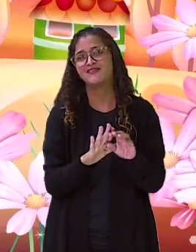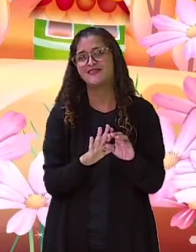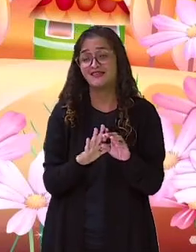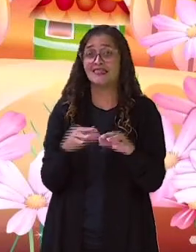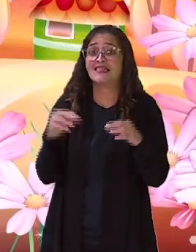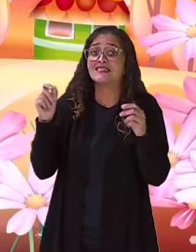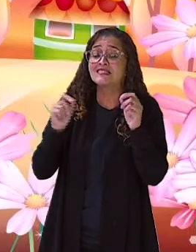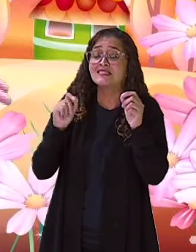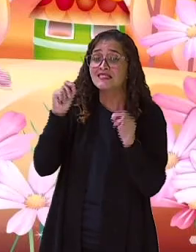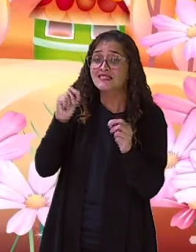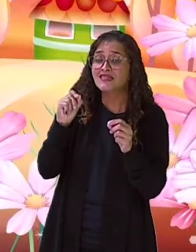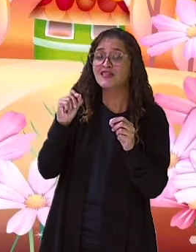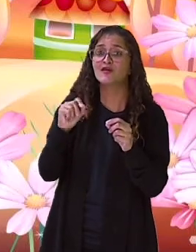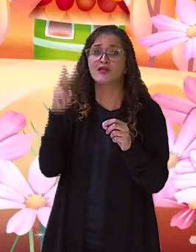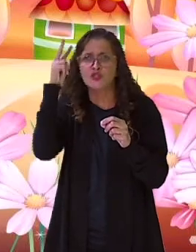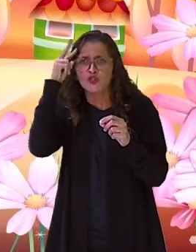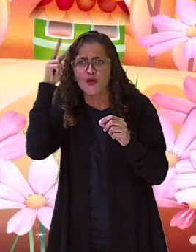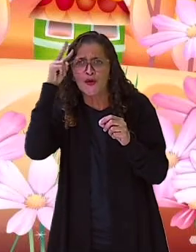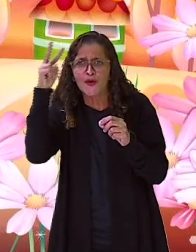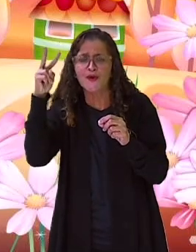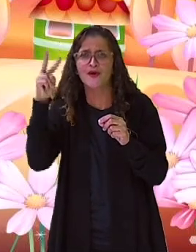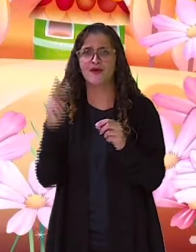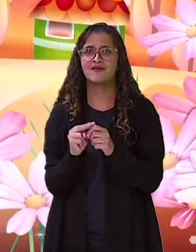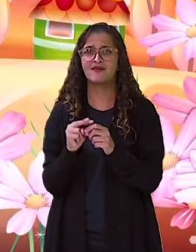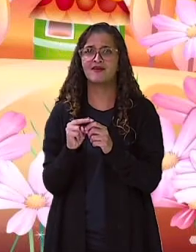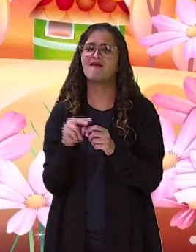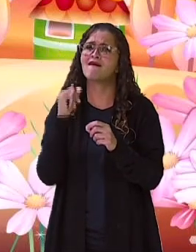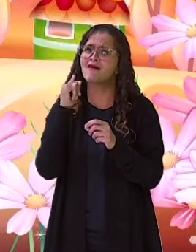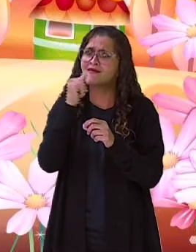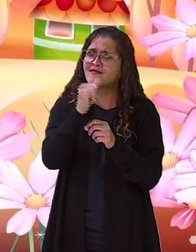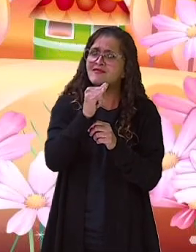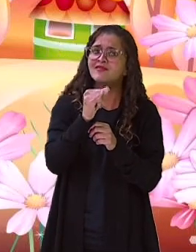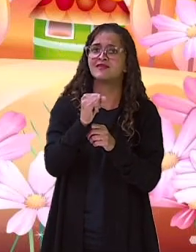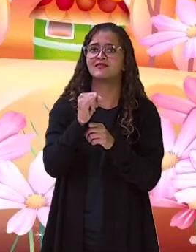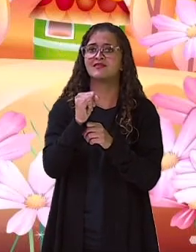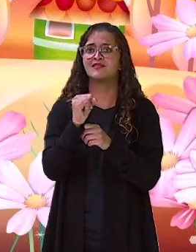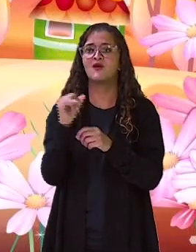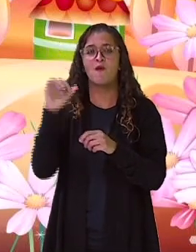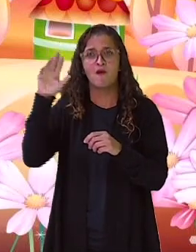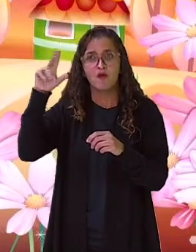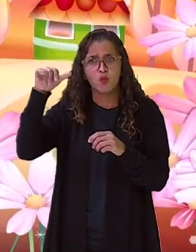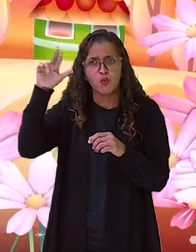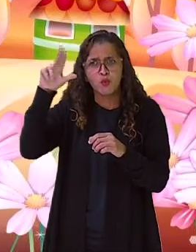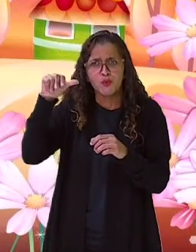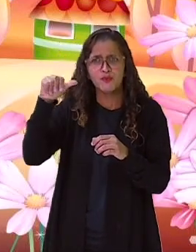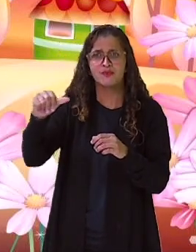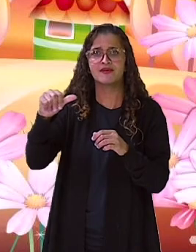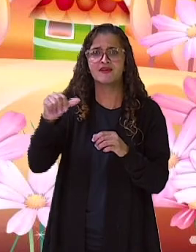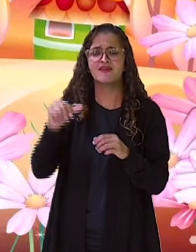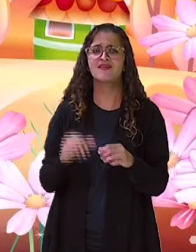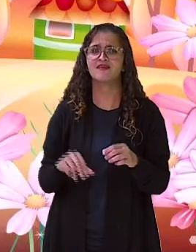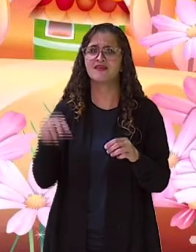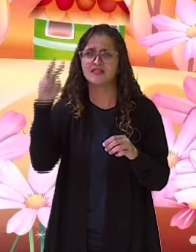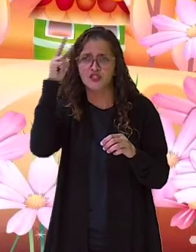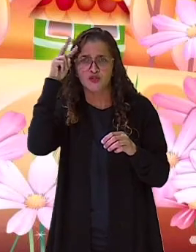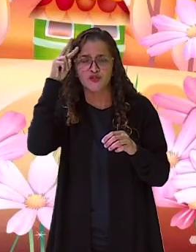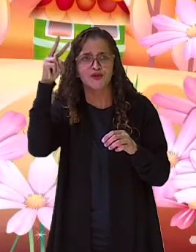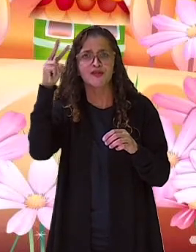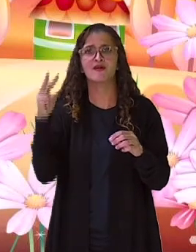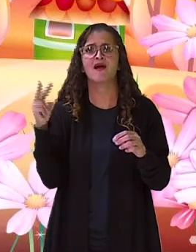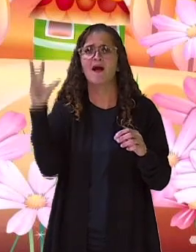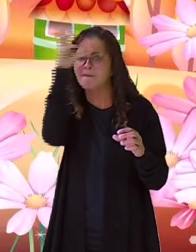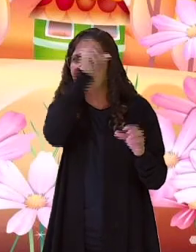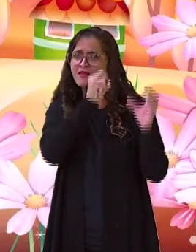história não fica banguela. Assim termina a história de Dona Boa Sorte